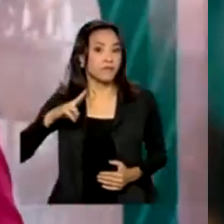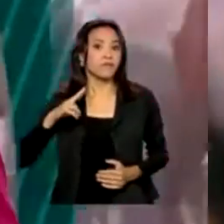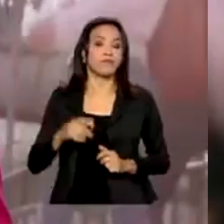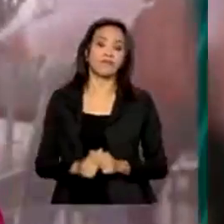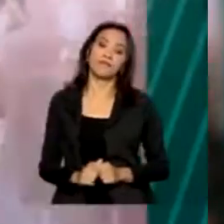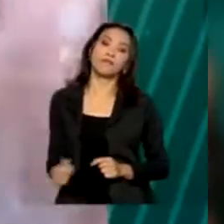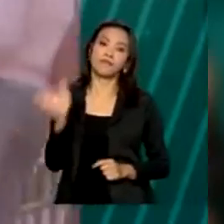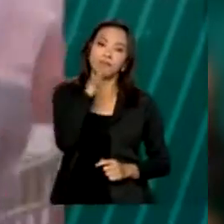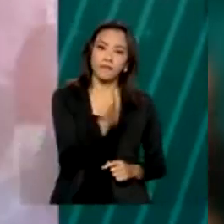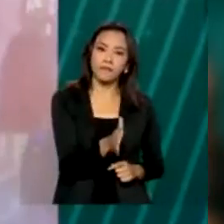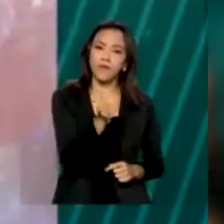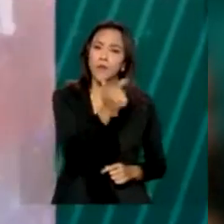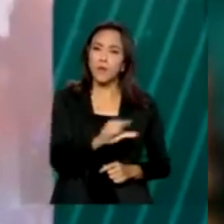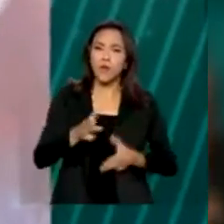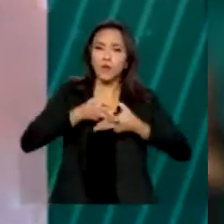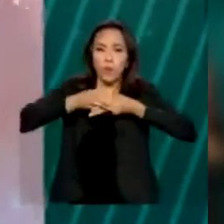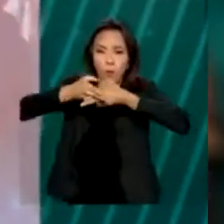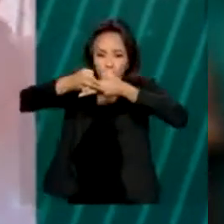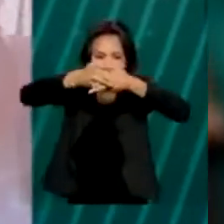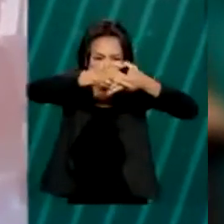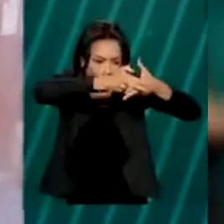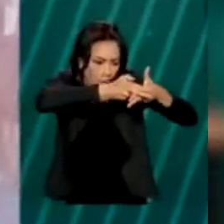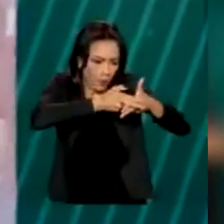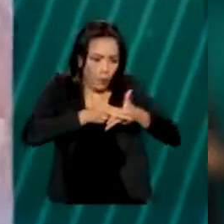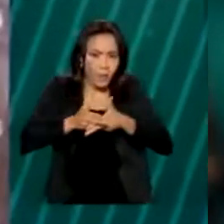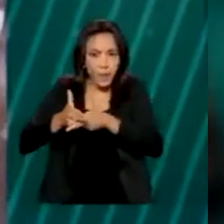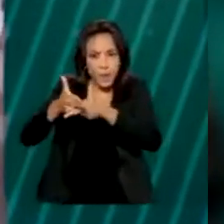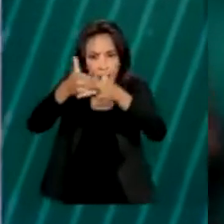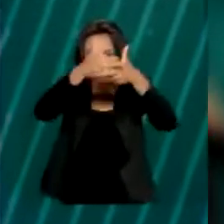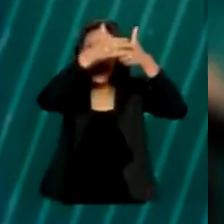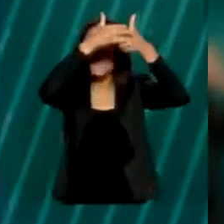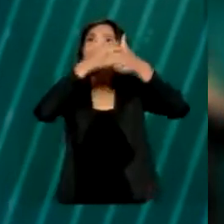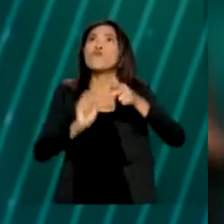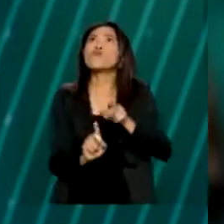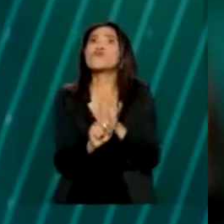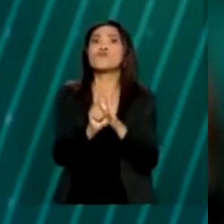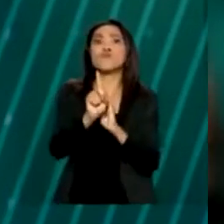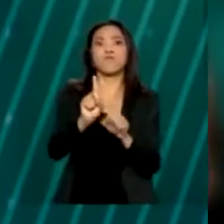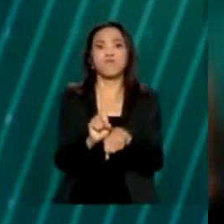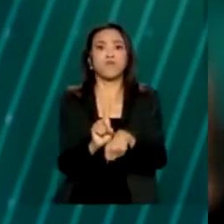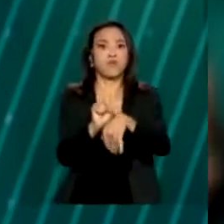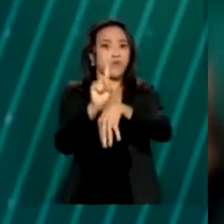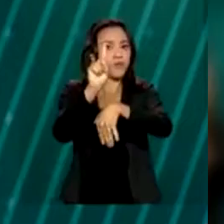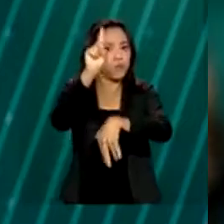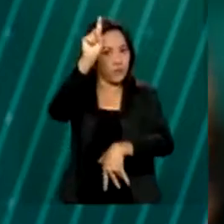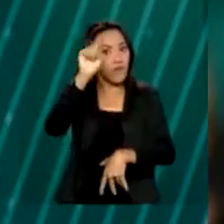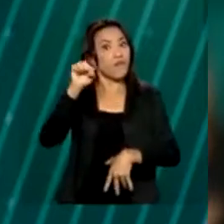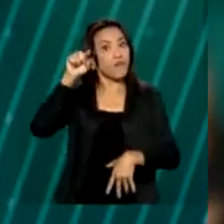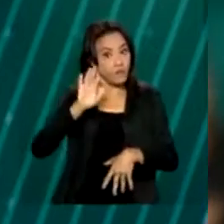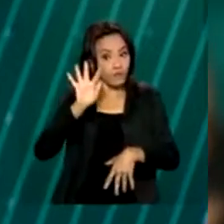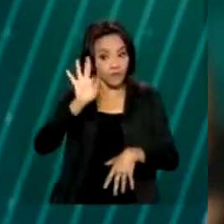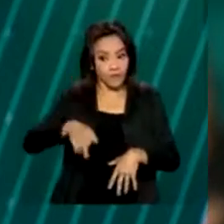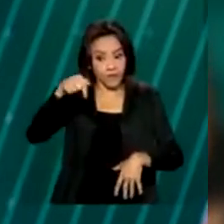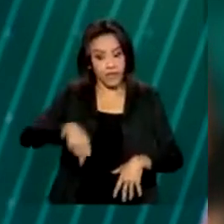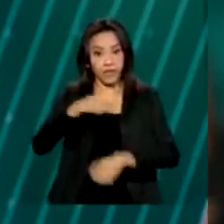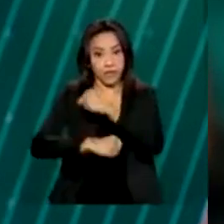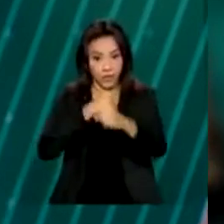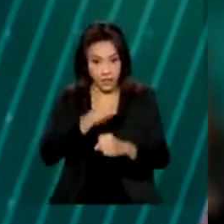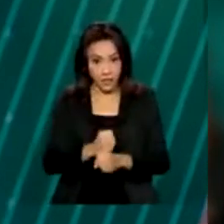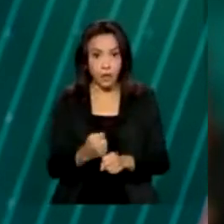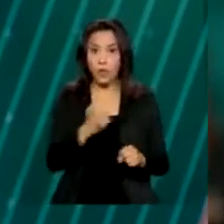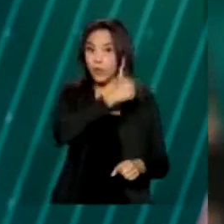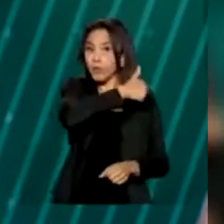Um outro satélite totalmente produzido no Brasil deve ir ao espaço no fim deste ano. O primeiro foi o Amazônia 1,